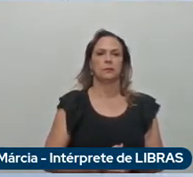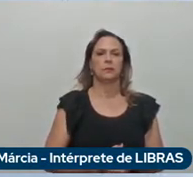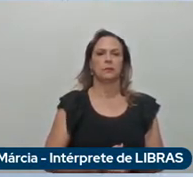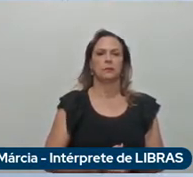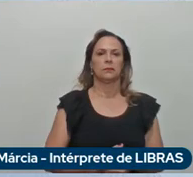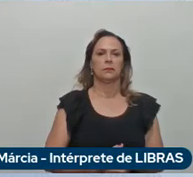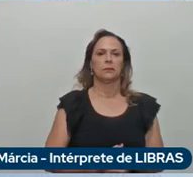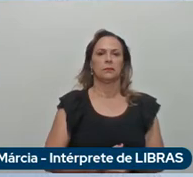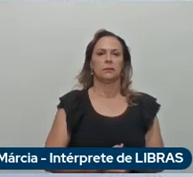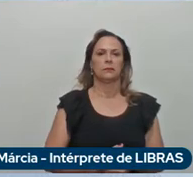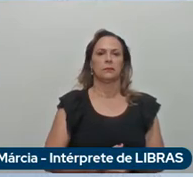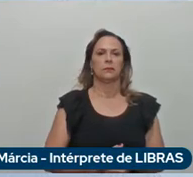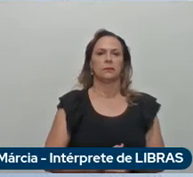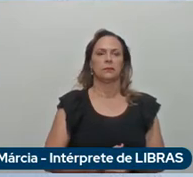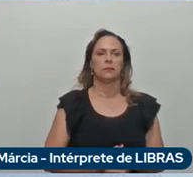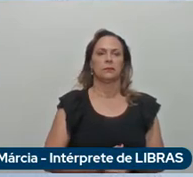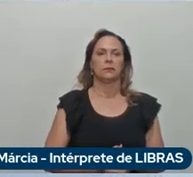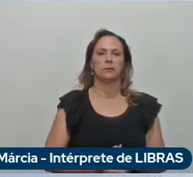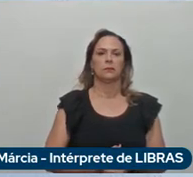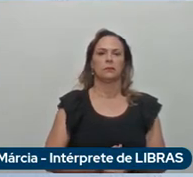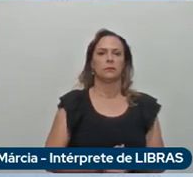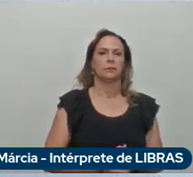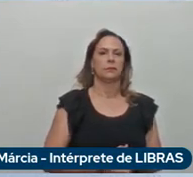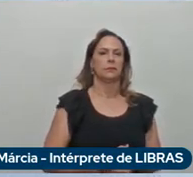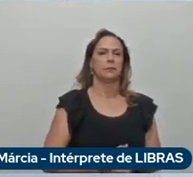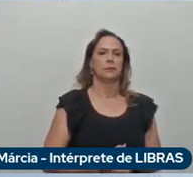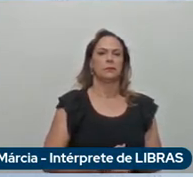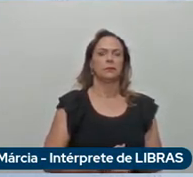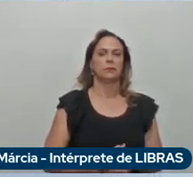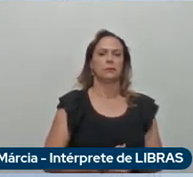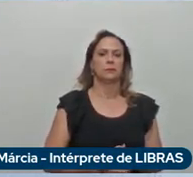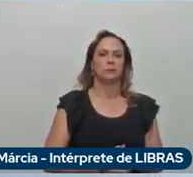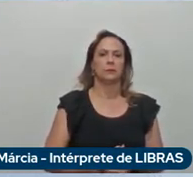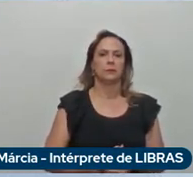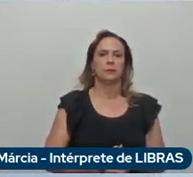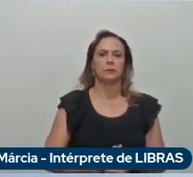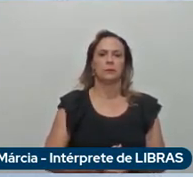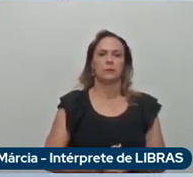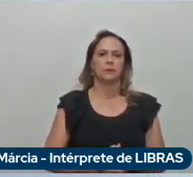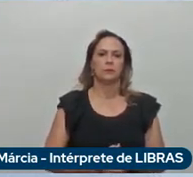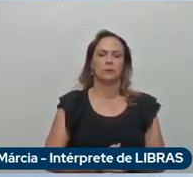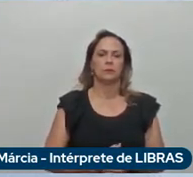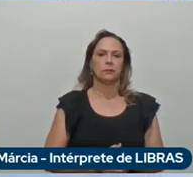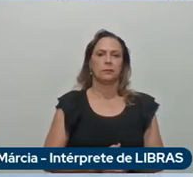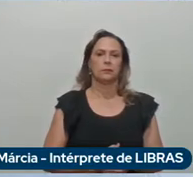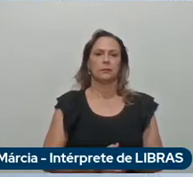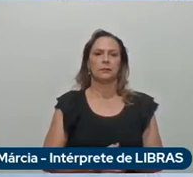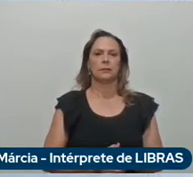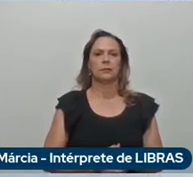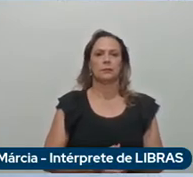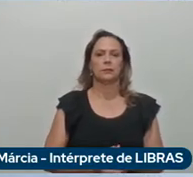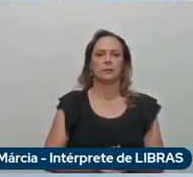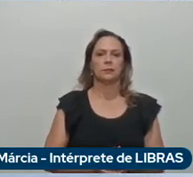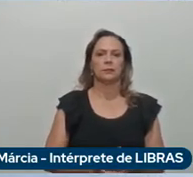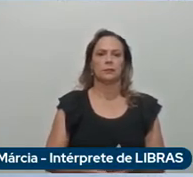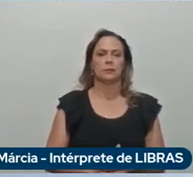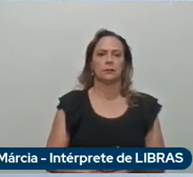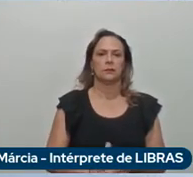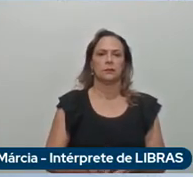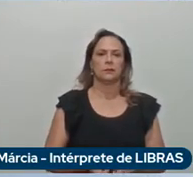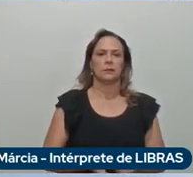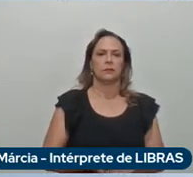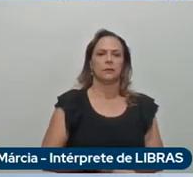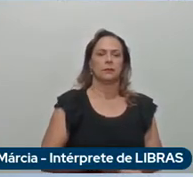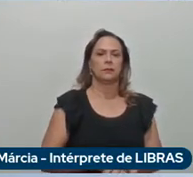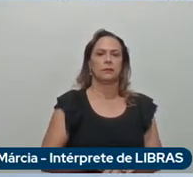conectar cidades, conectar pessoas, conectar presente e futuro. É sobre explorar